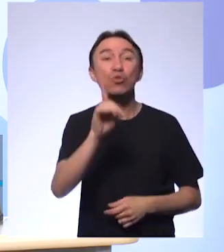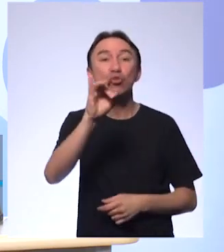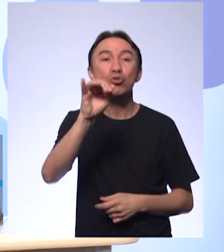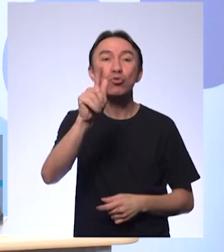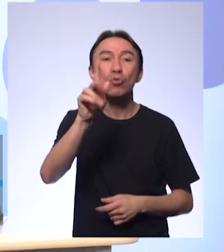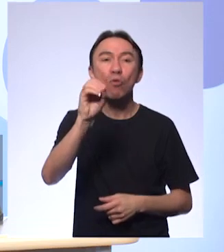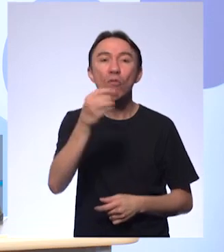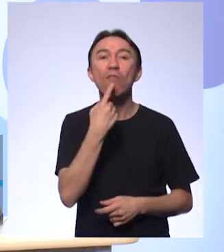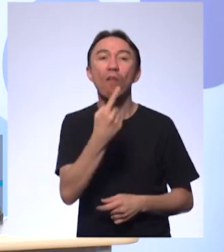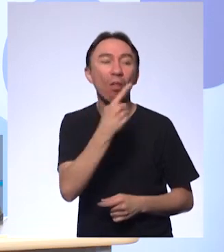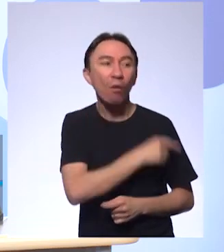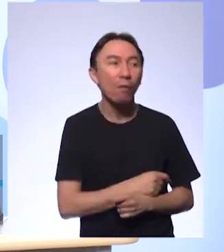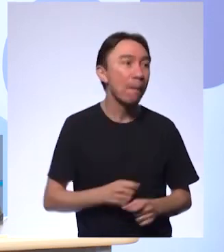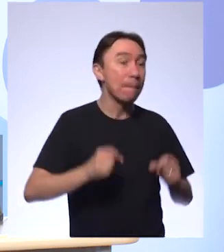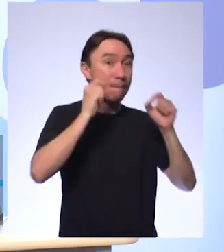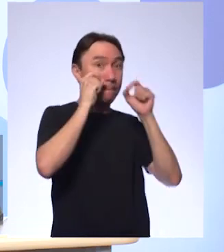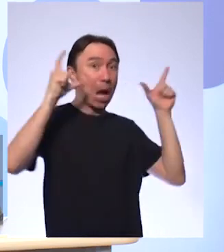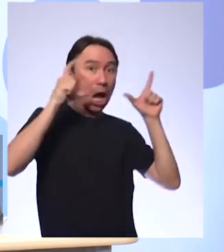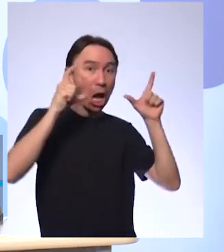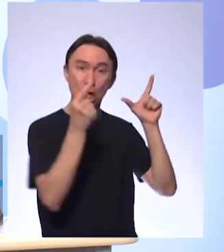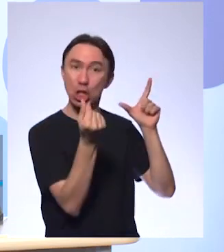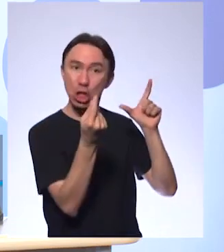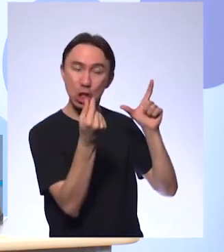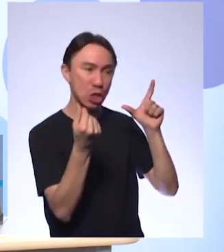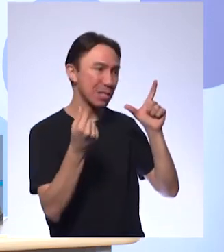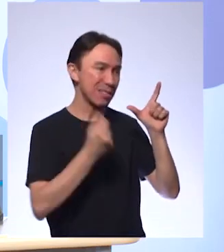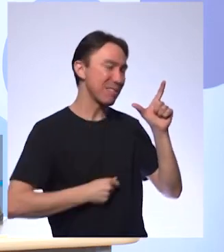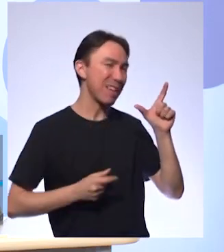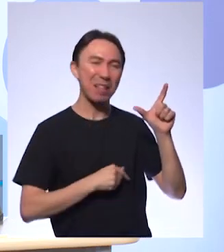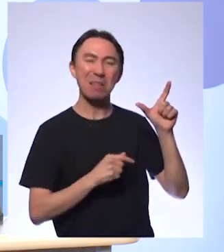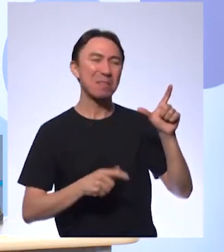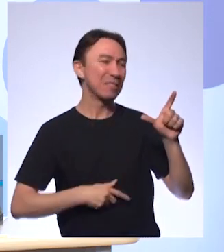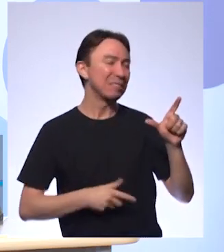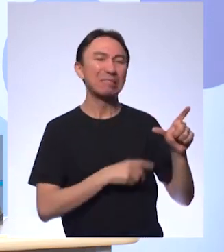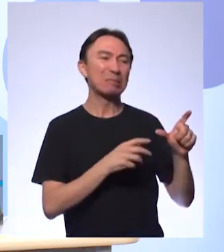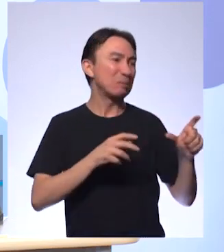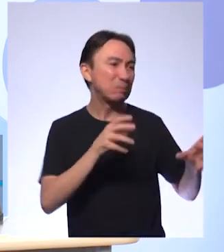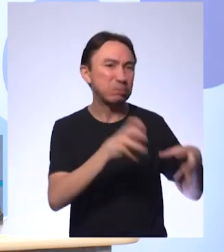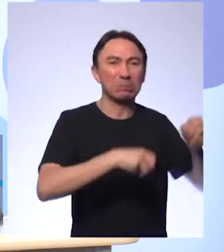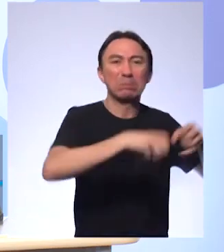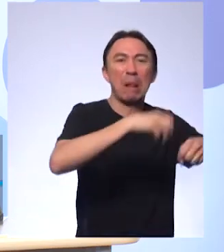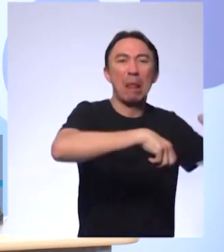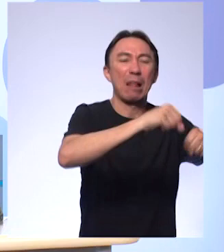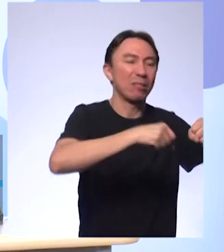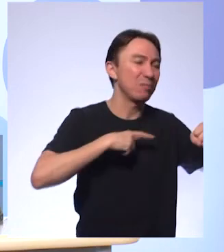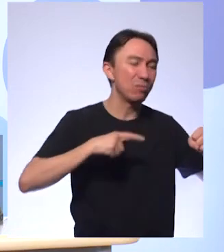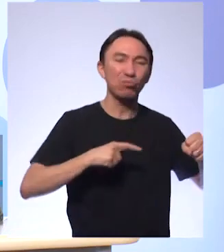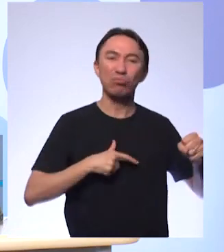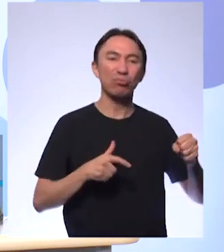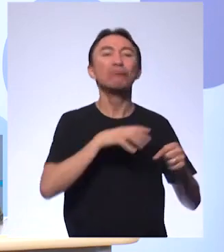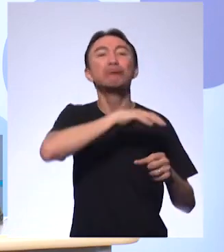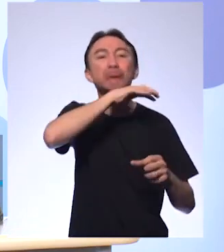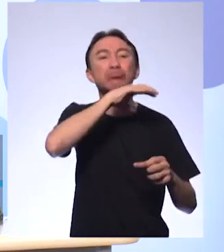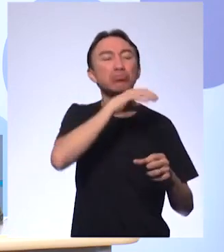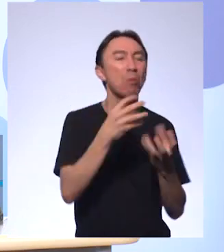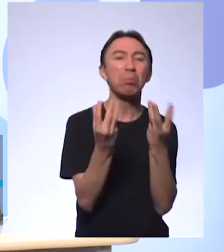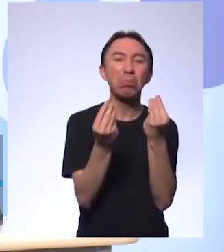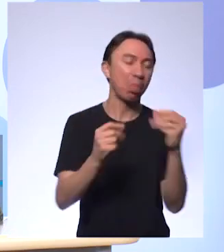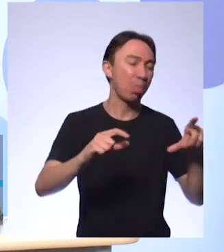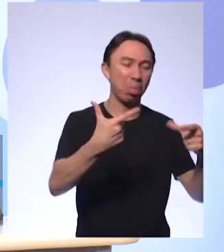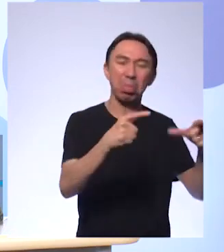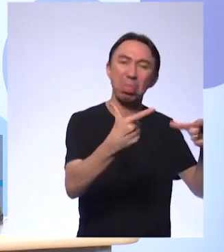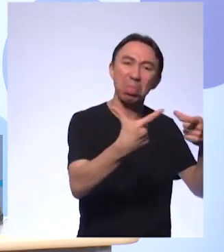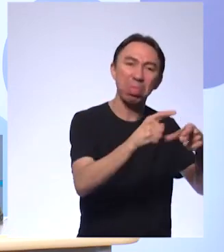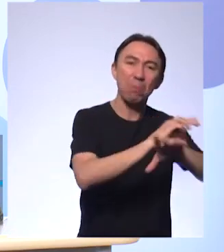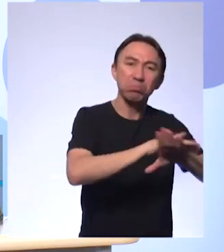destruir os habitats da espécie tocou num ponto aqui, econômico, político que acaba, sim,